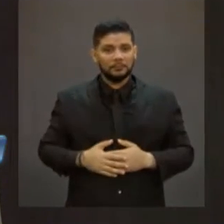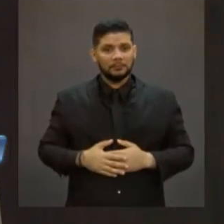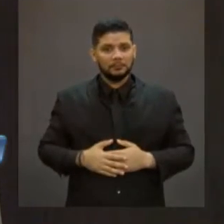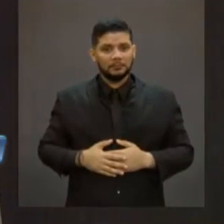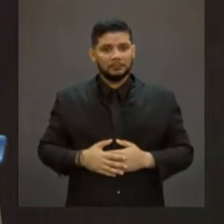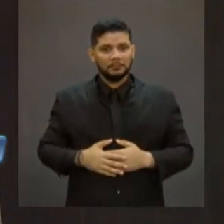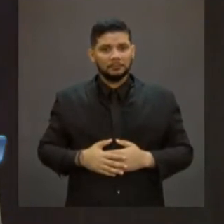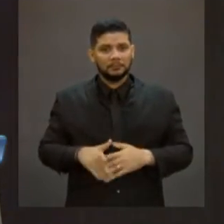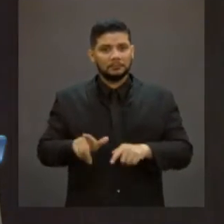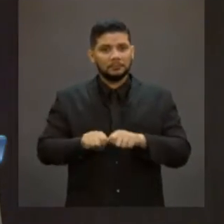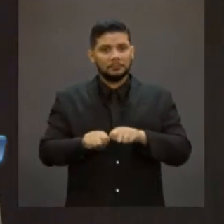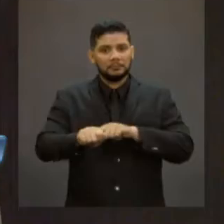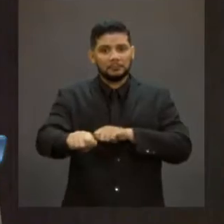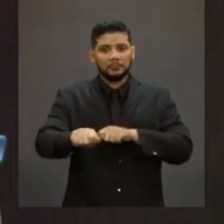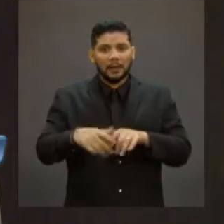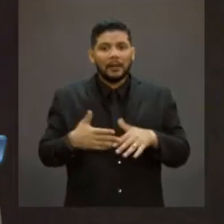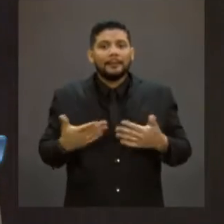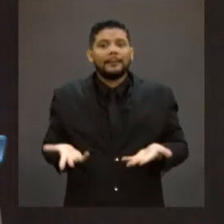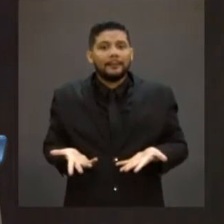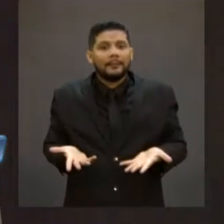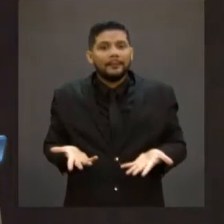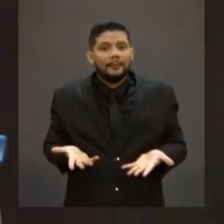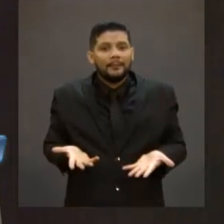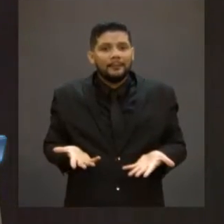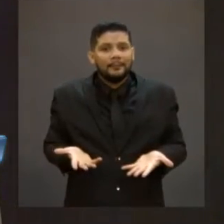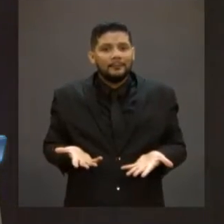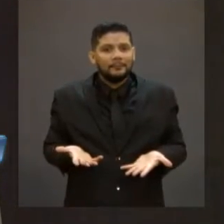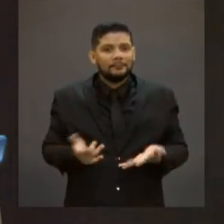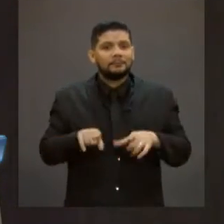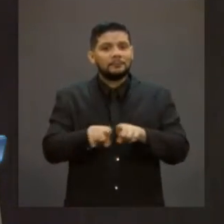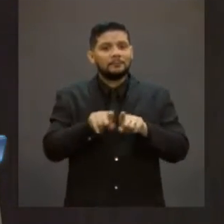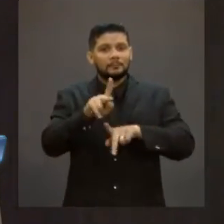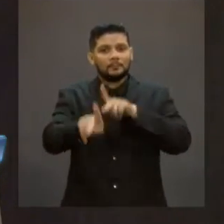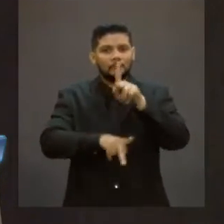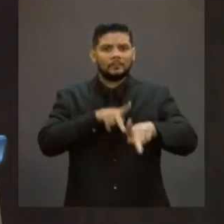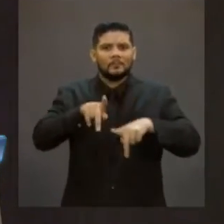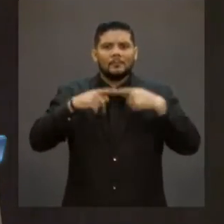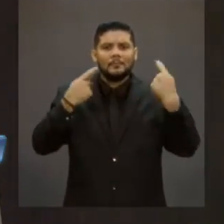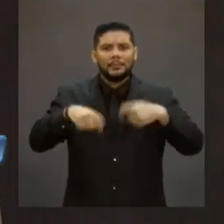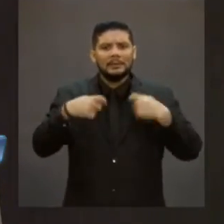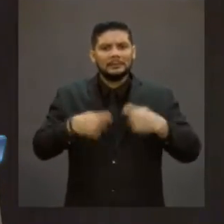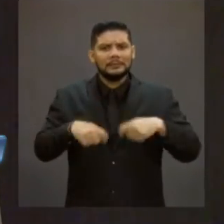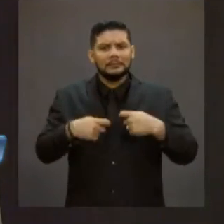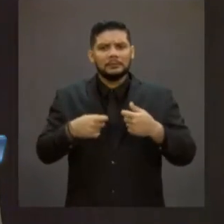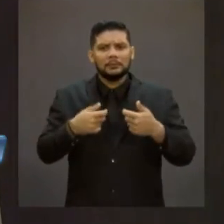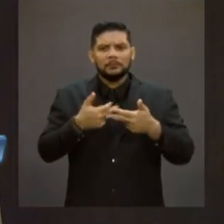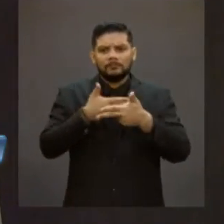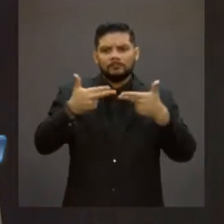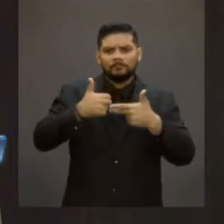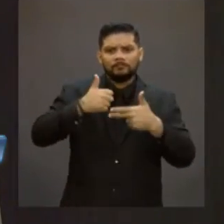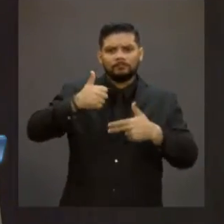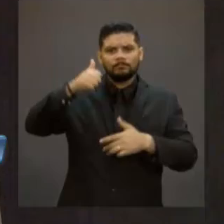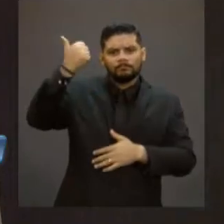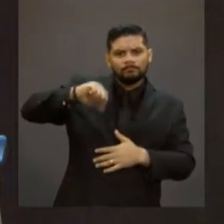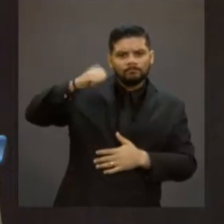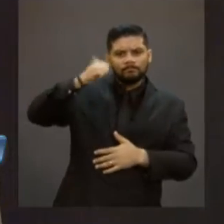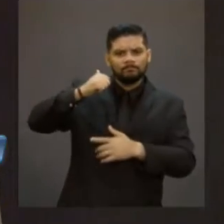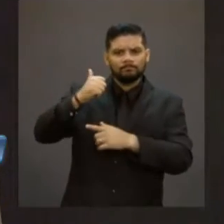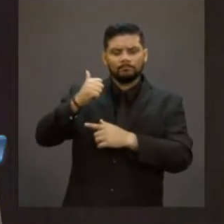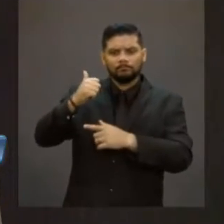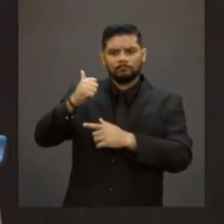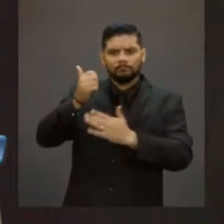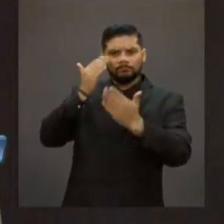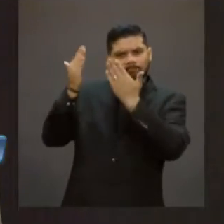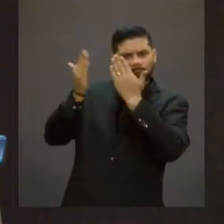os assistentes sociais do INSS, mas a toda a população que precisa de avaliação biopsicossocial,